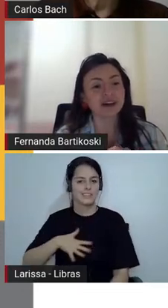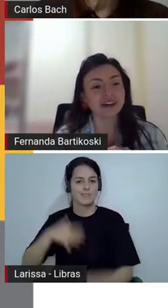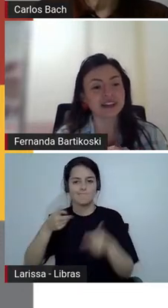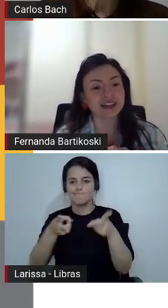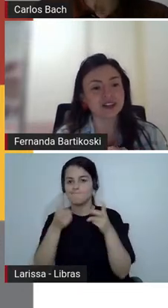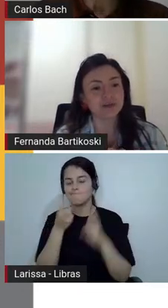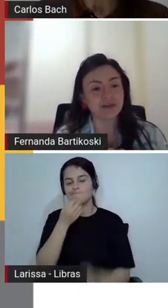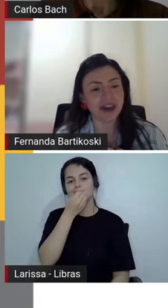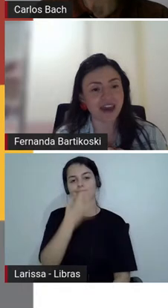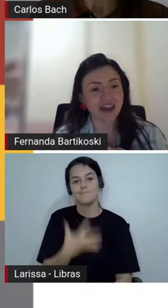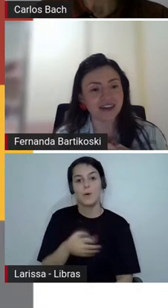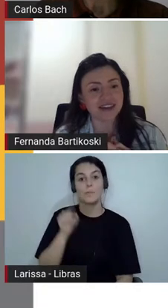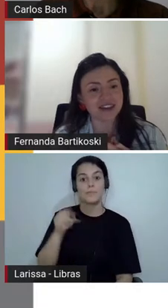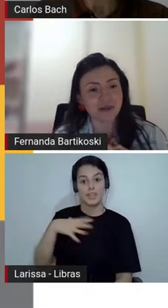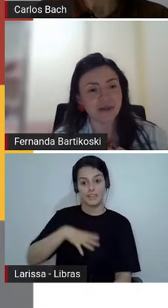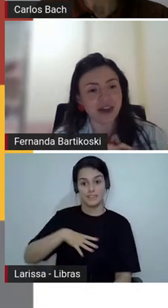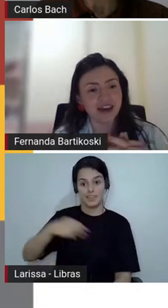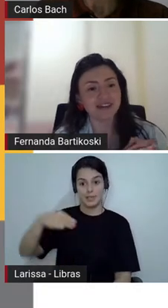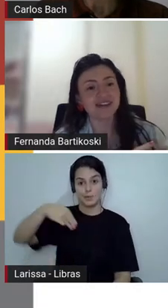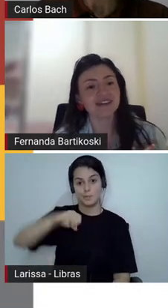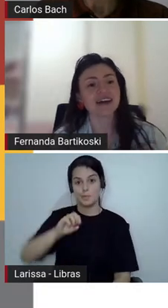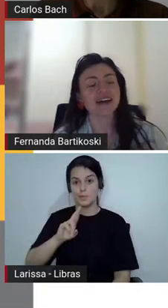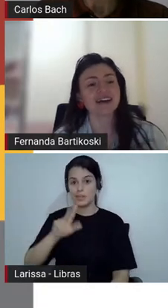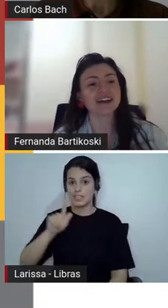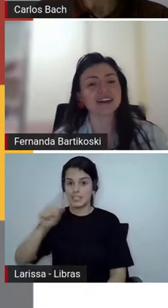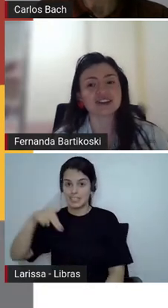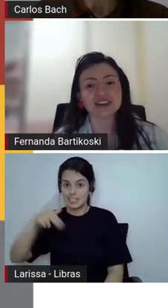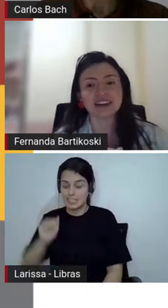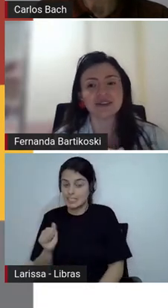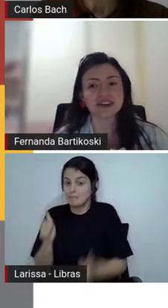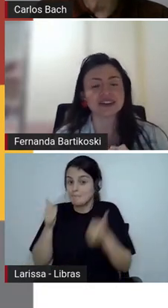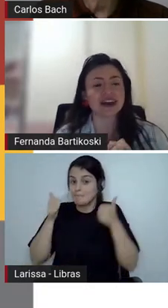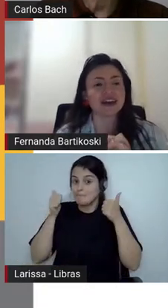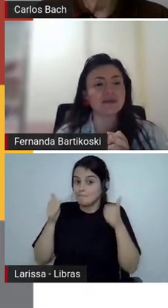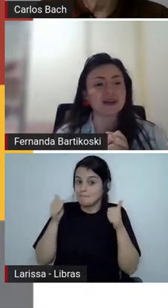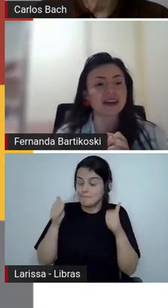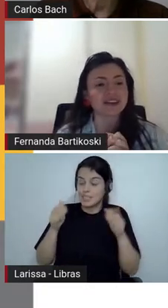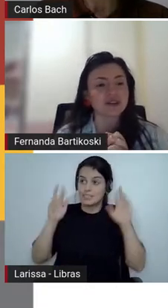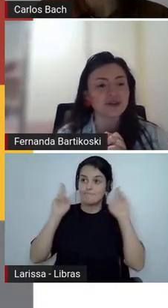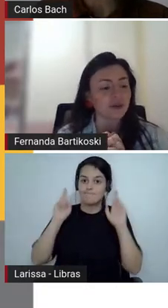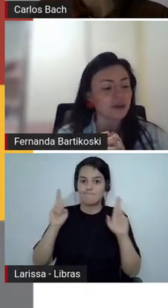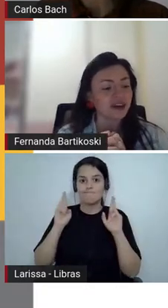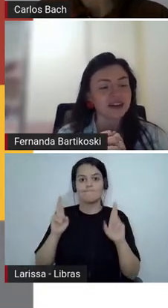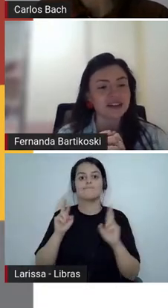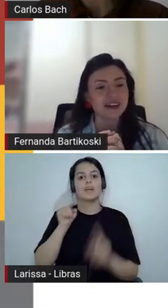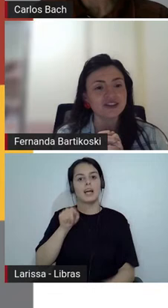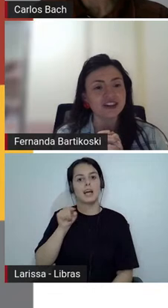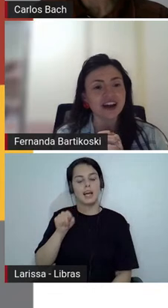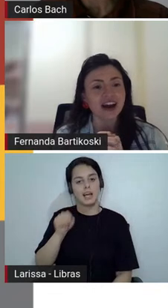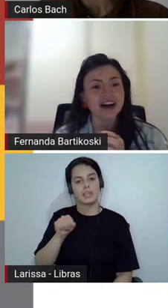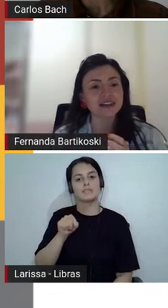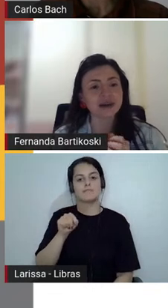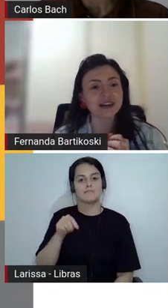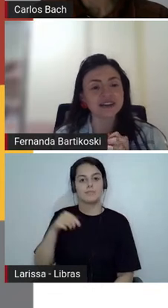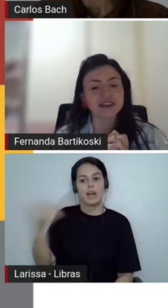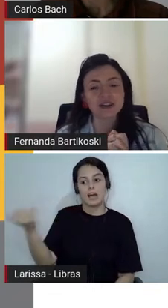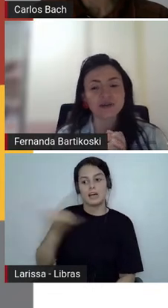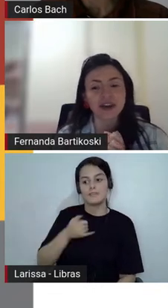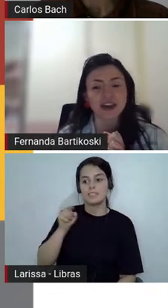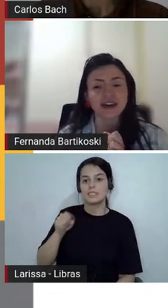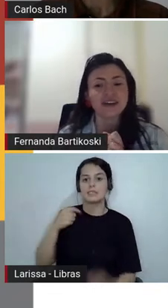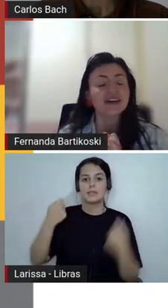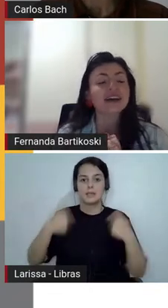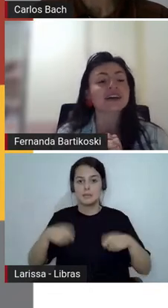da Morgana esteja bem esteja bem né que ela disse que teve que sair porque ele sofreu um pequeno acidente em casa mas que ela